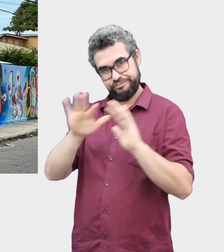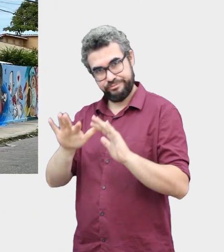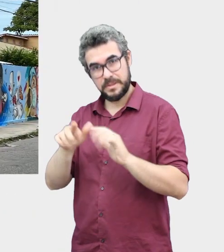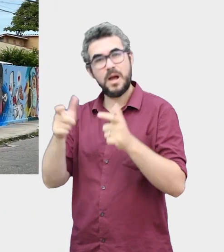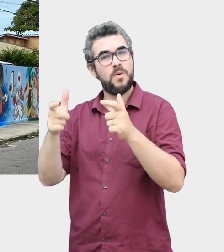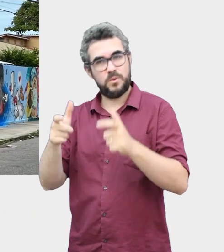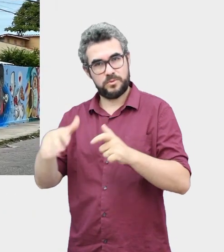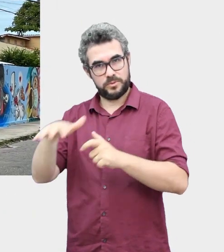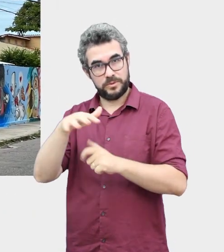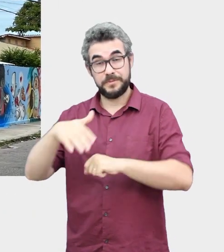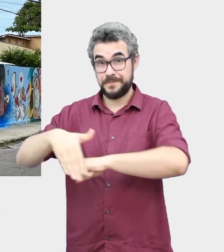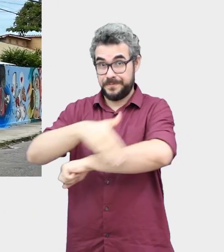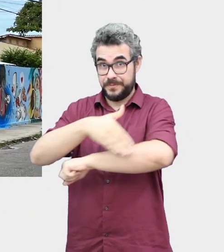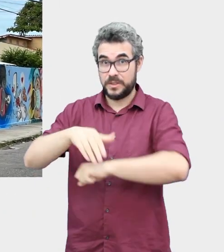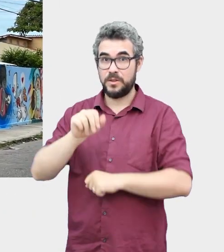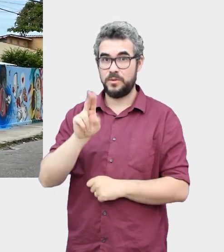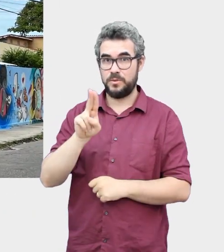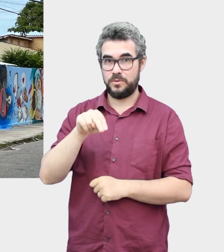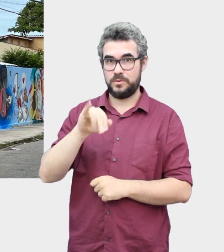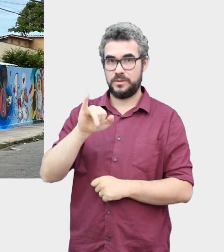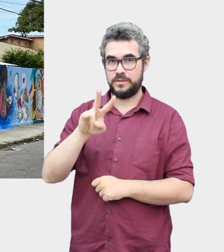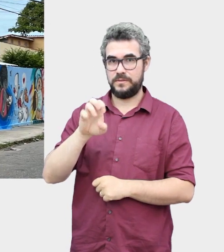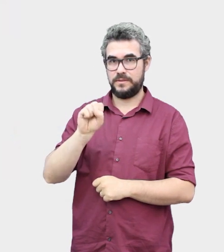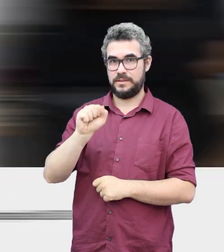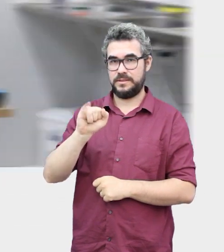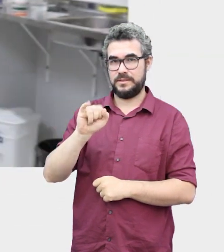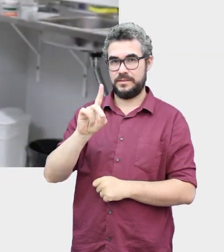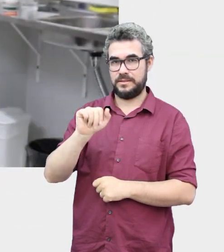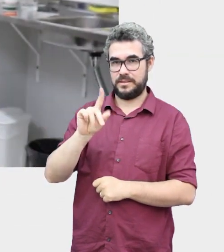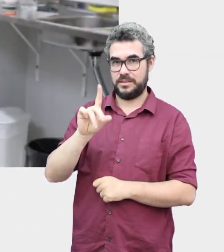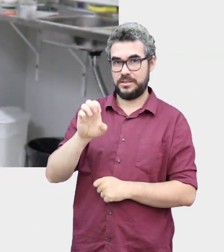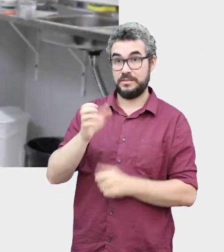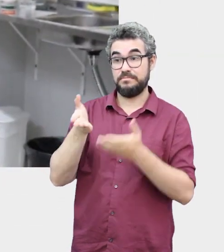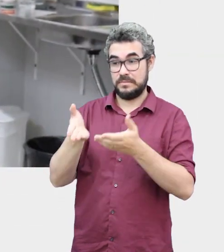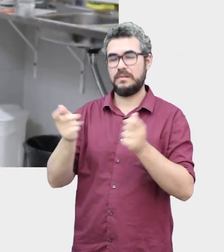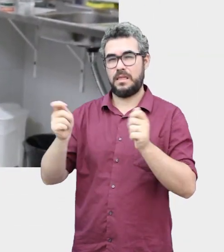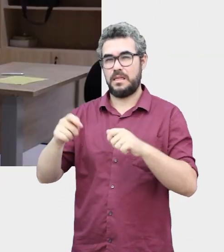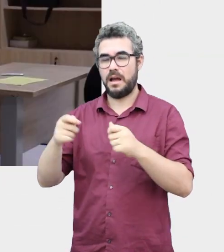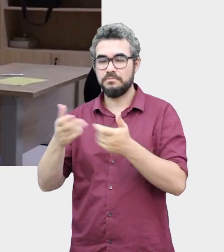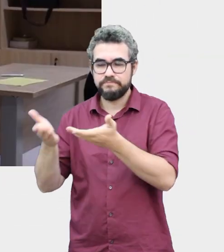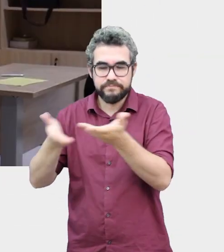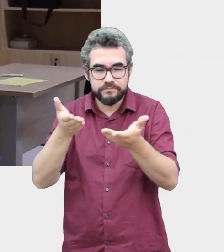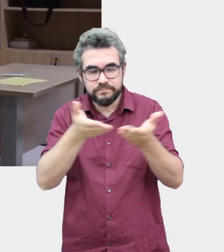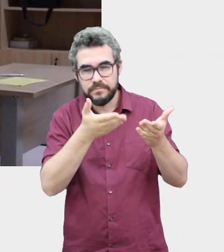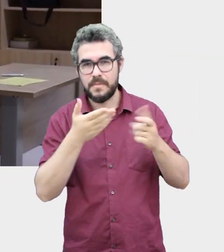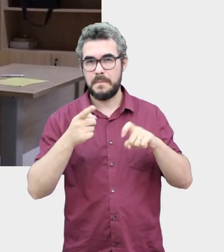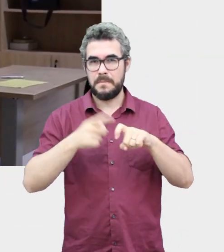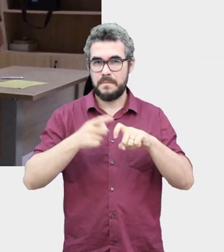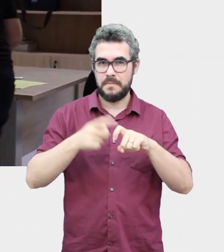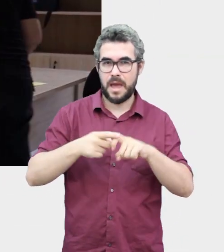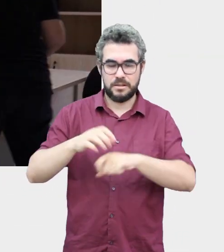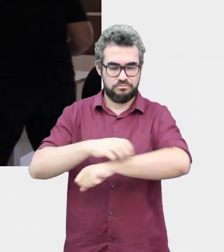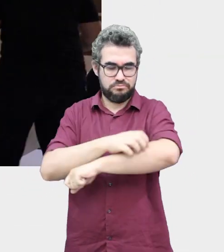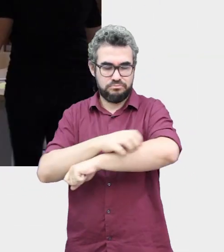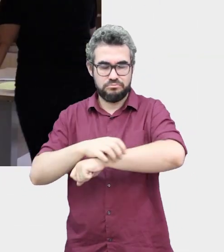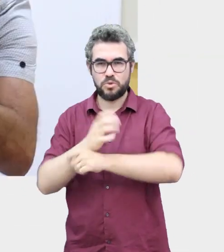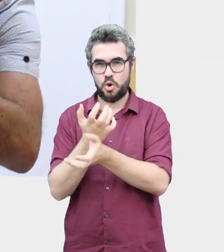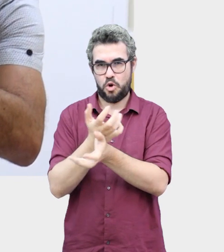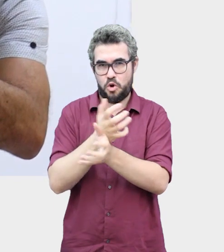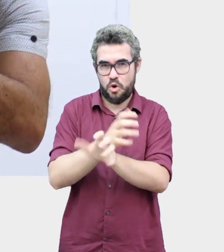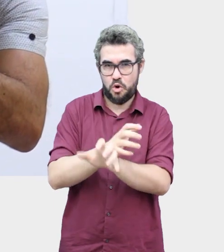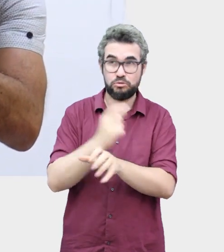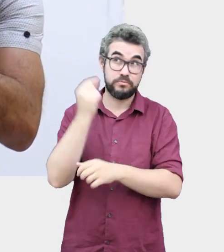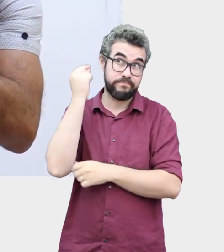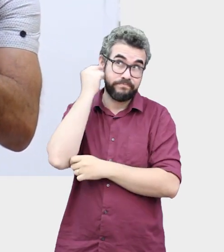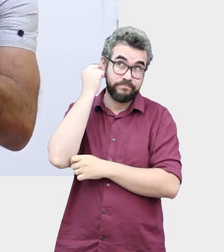Localizado na Avenida da Universidade, número 2536, o centro poderá realizar atendimentos em clínica médica, ortopedia,